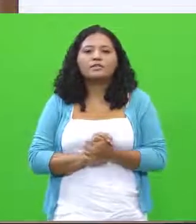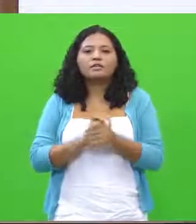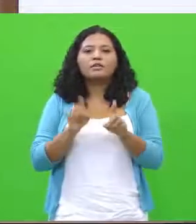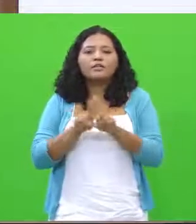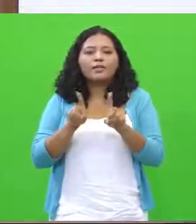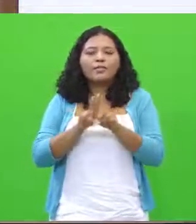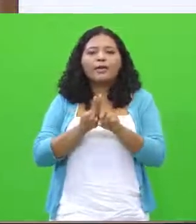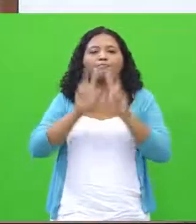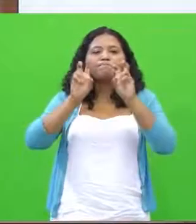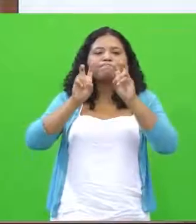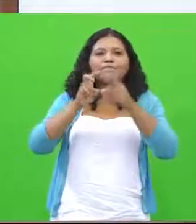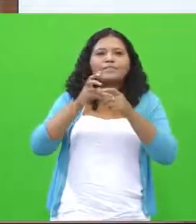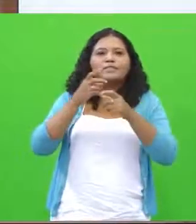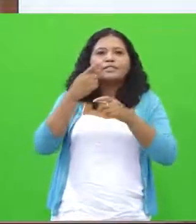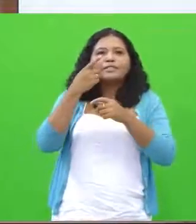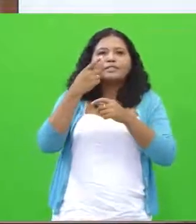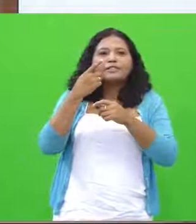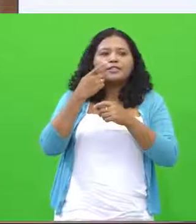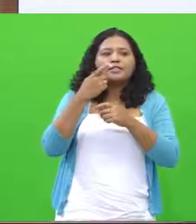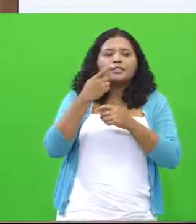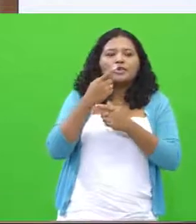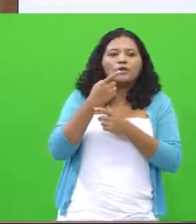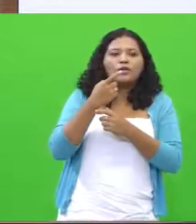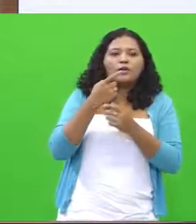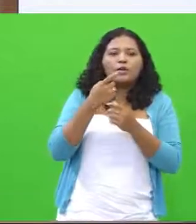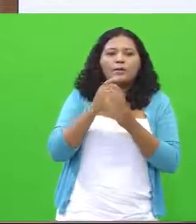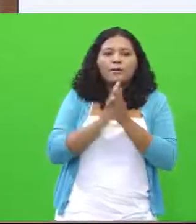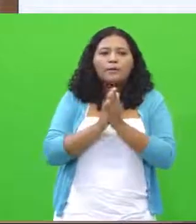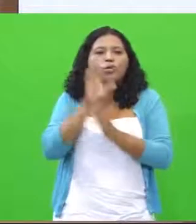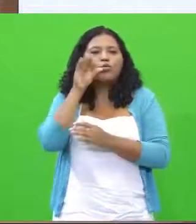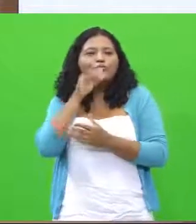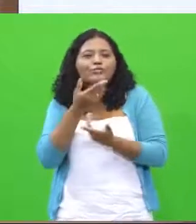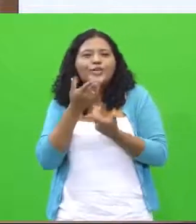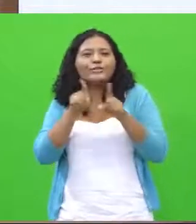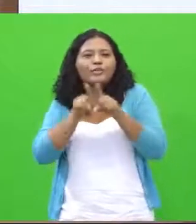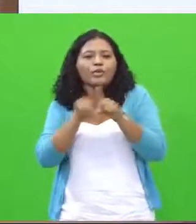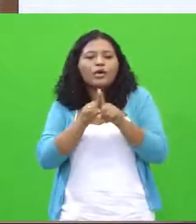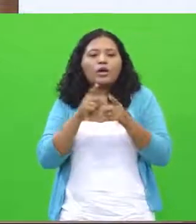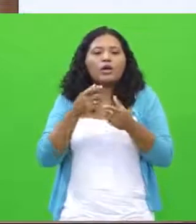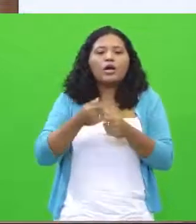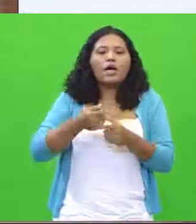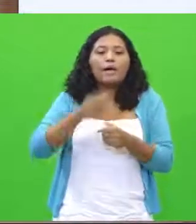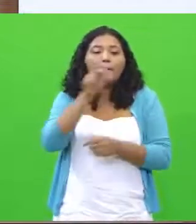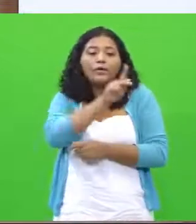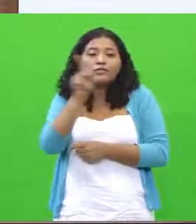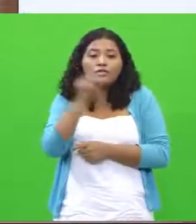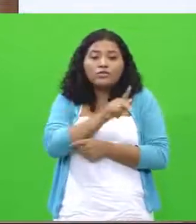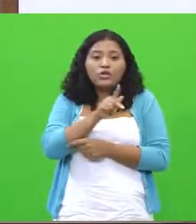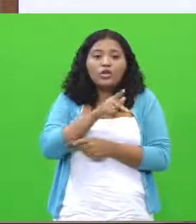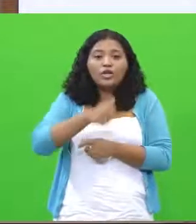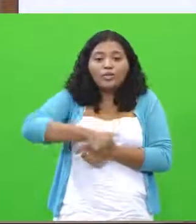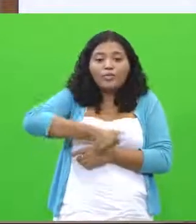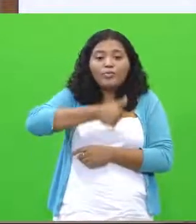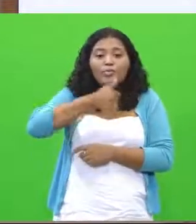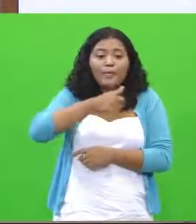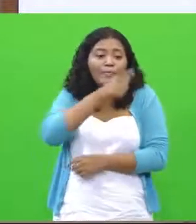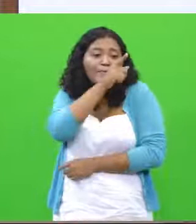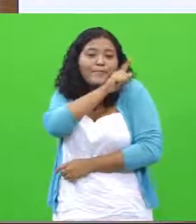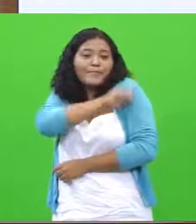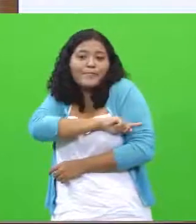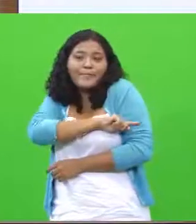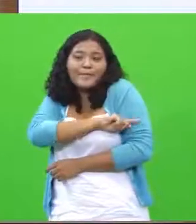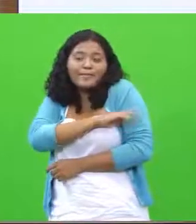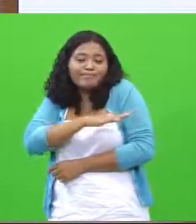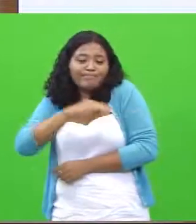curiosidade o Gaetano Antonácio nos revelou que a professora primária ele nunca esqueceu porque